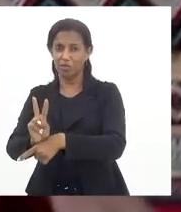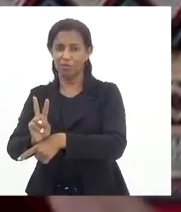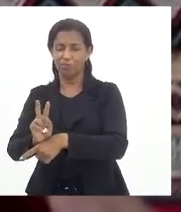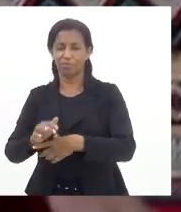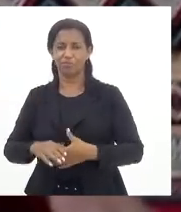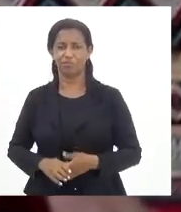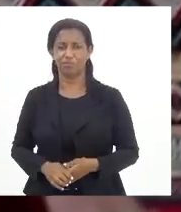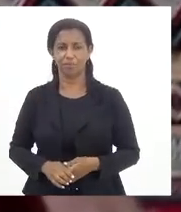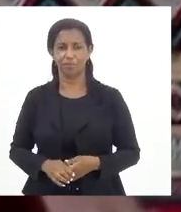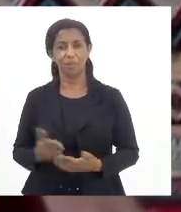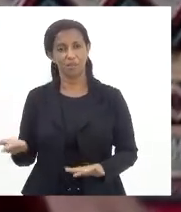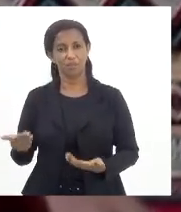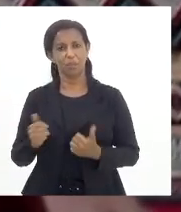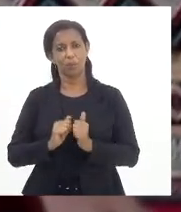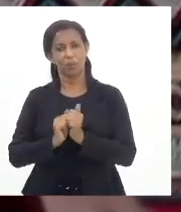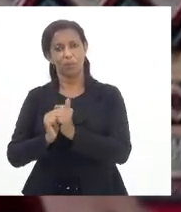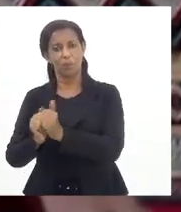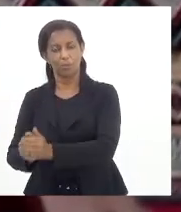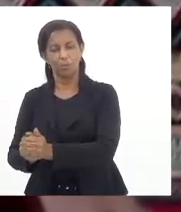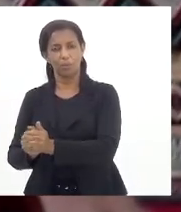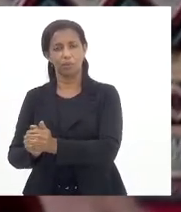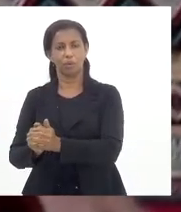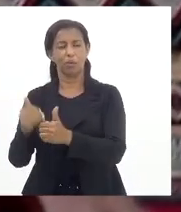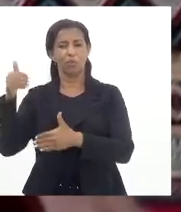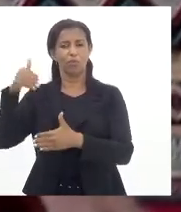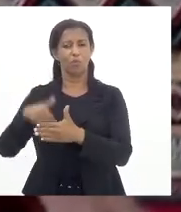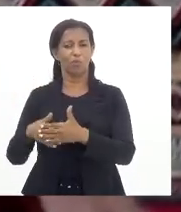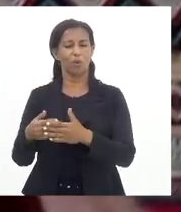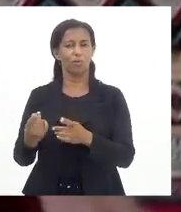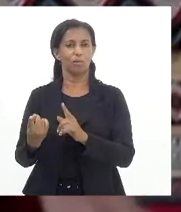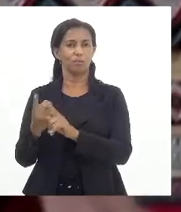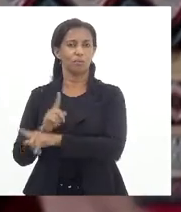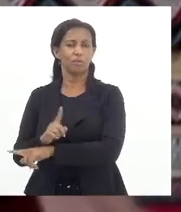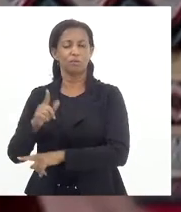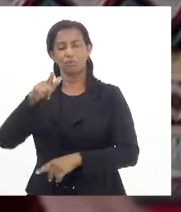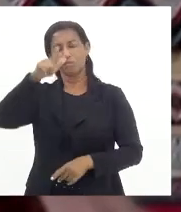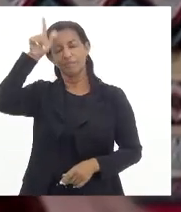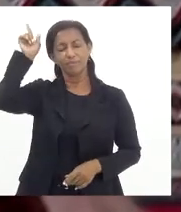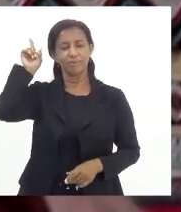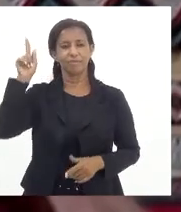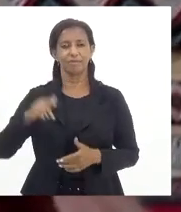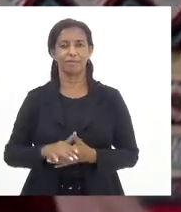acompanhe o voto divergente do deputado Luiz Paulo